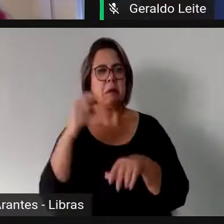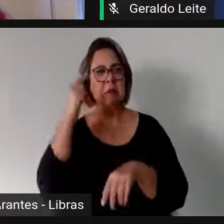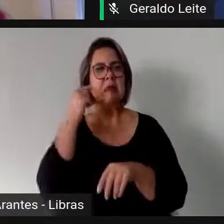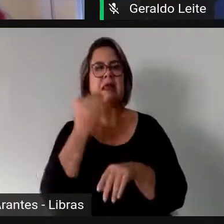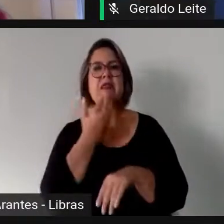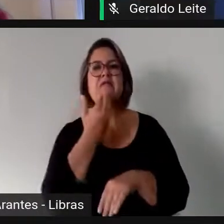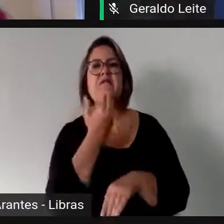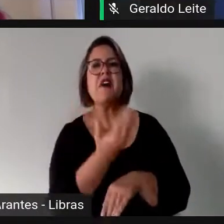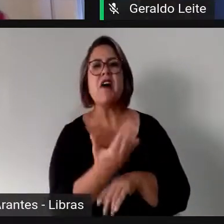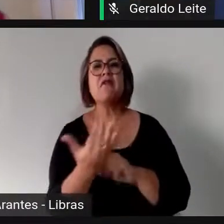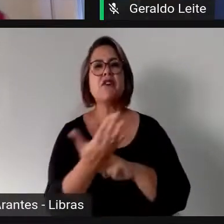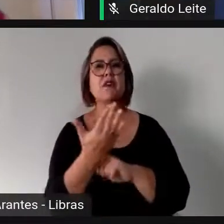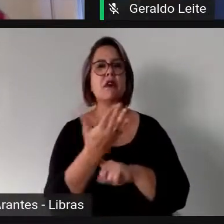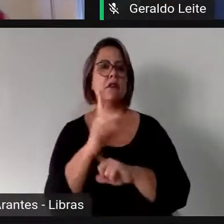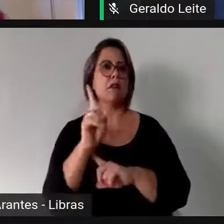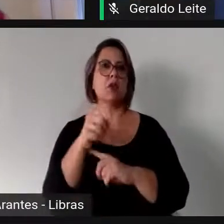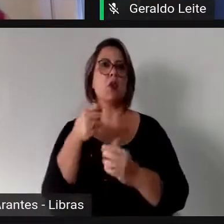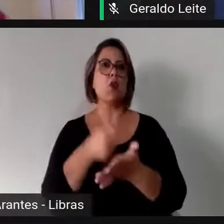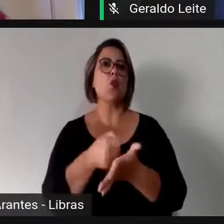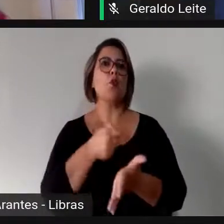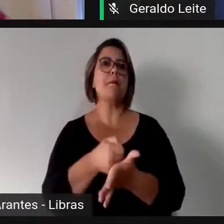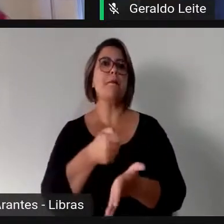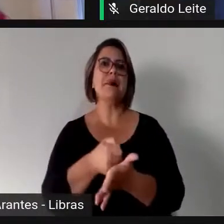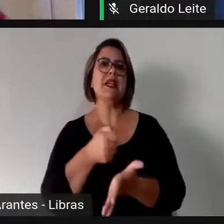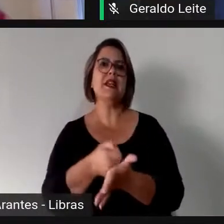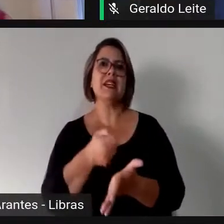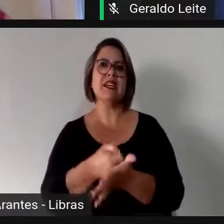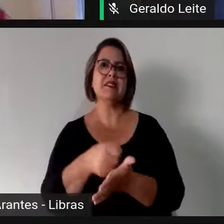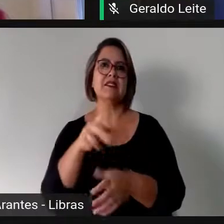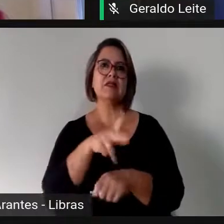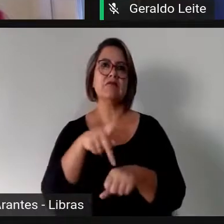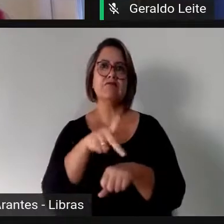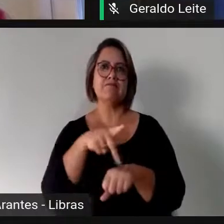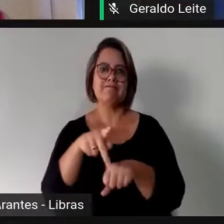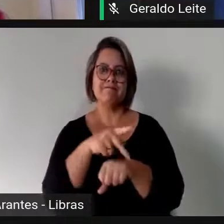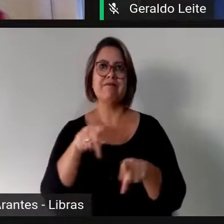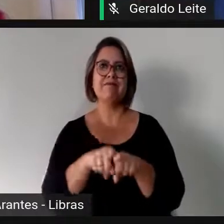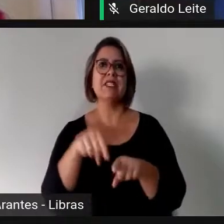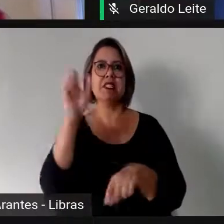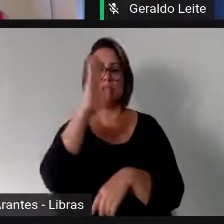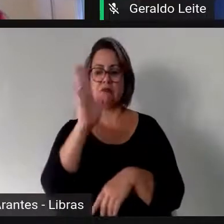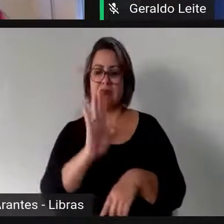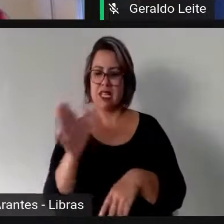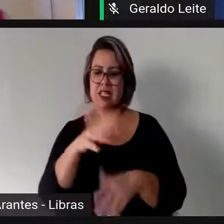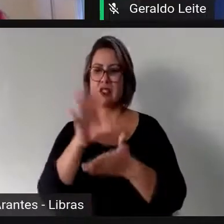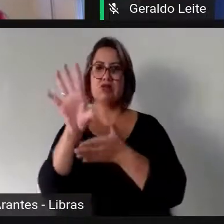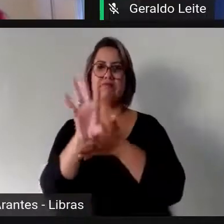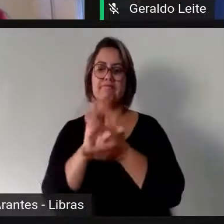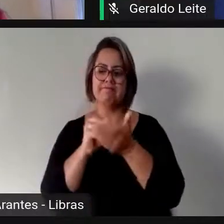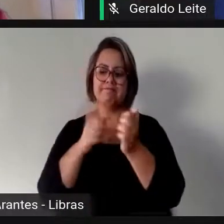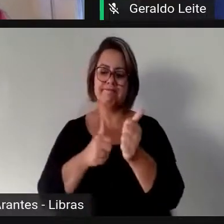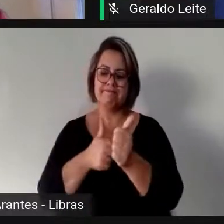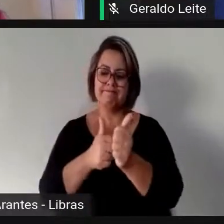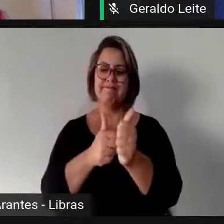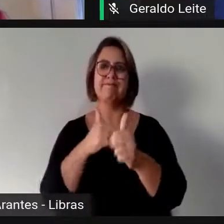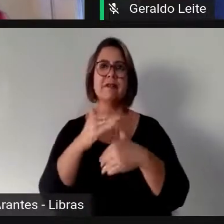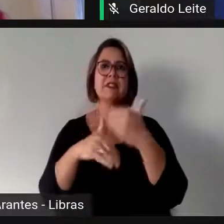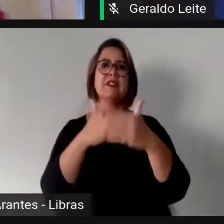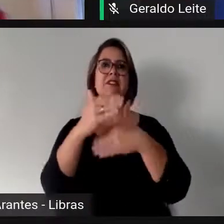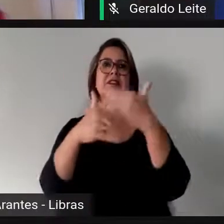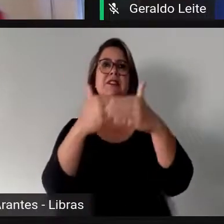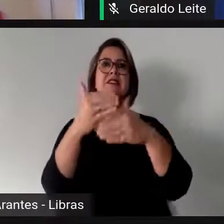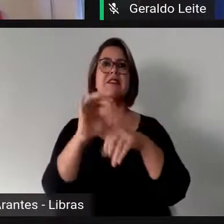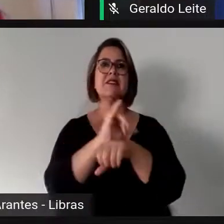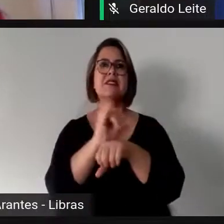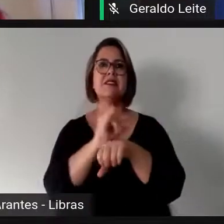obrigação do Estado, uma obrigação positiva do Brasil de caminhar nesse sentido e adotar medidas, não só